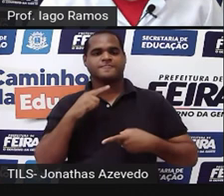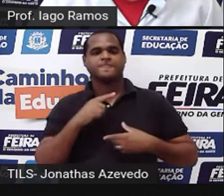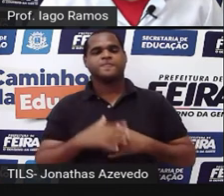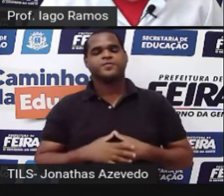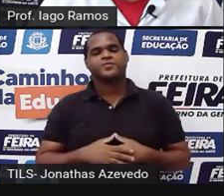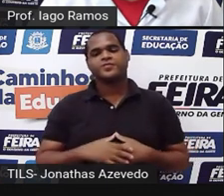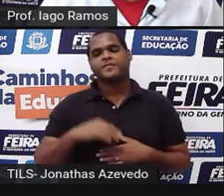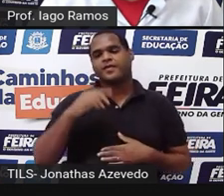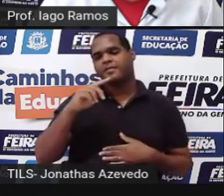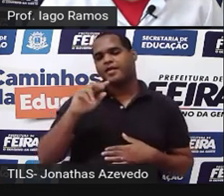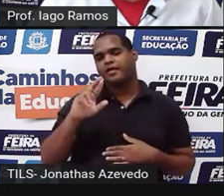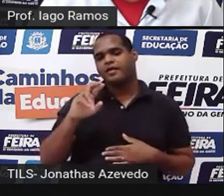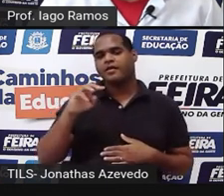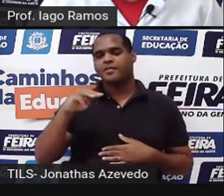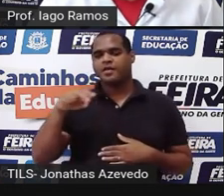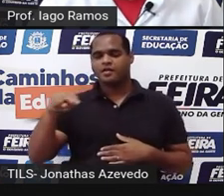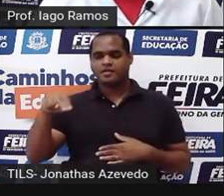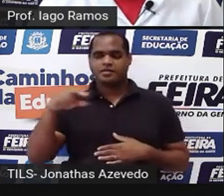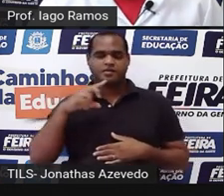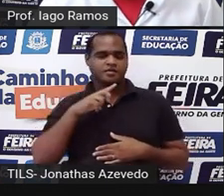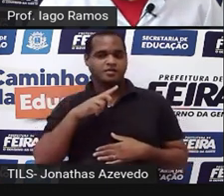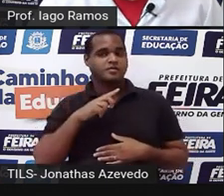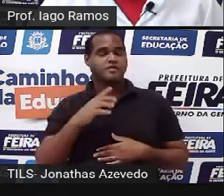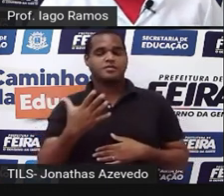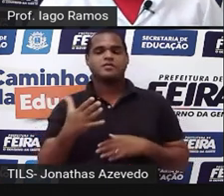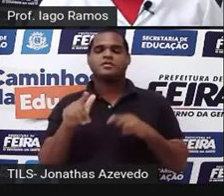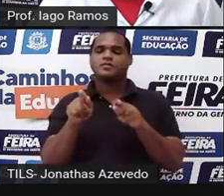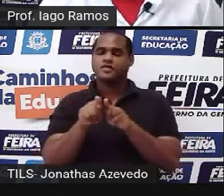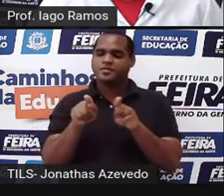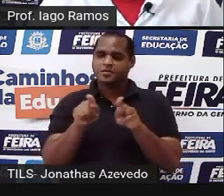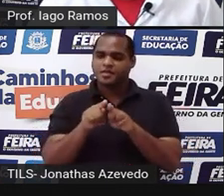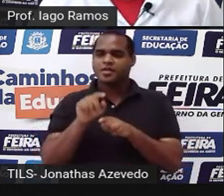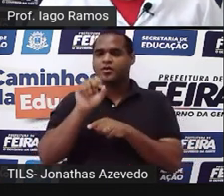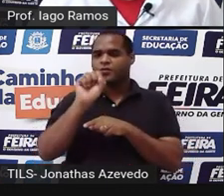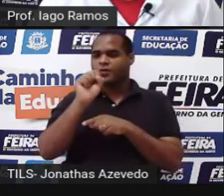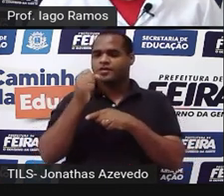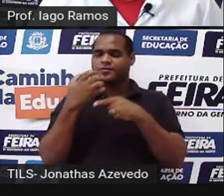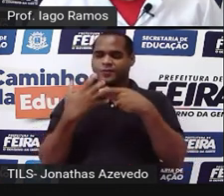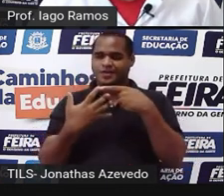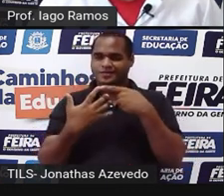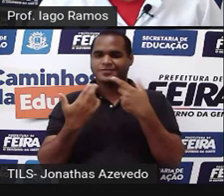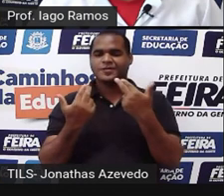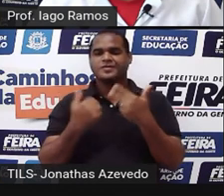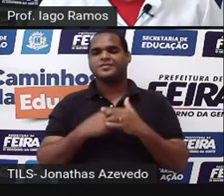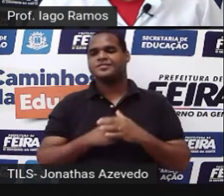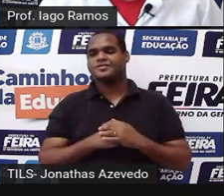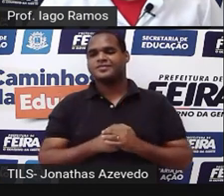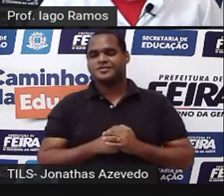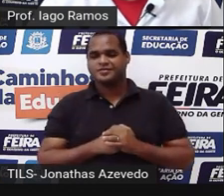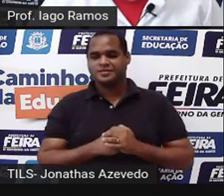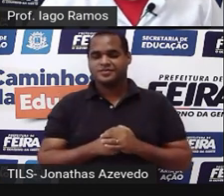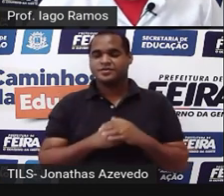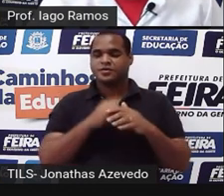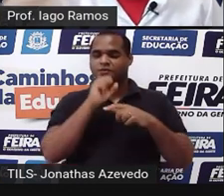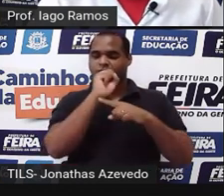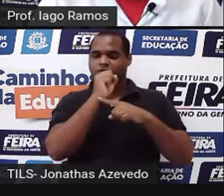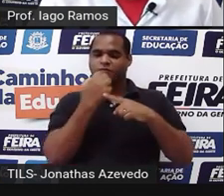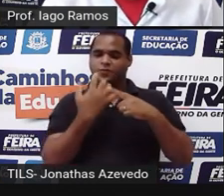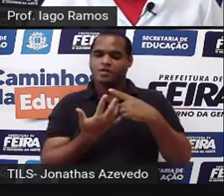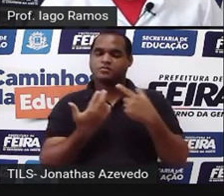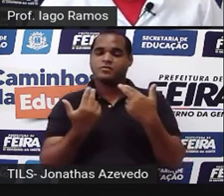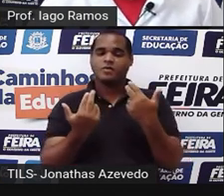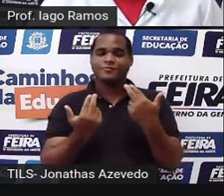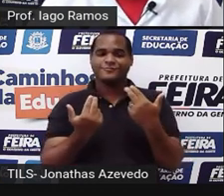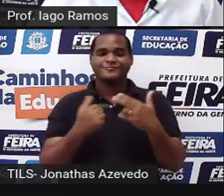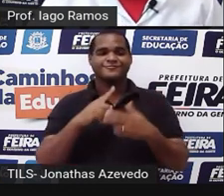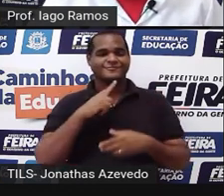PR para MN também vai ser 8 para 4 8 para 4 é igual a ele